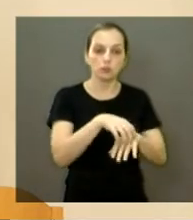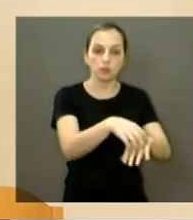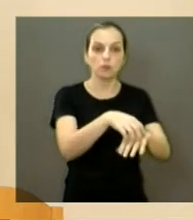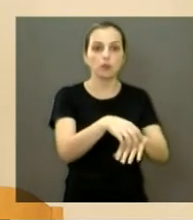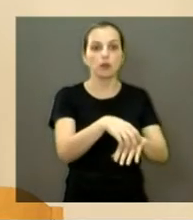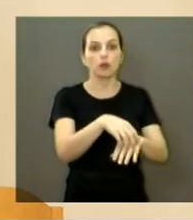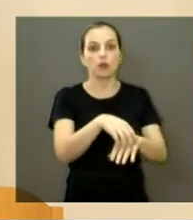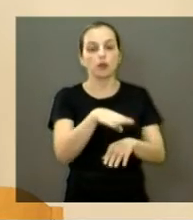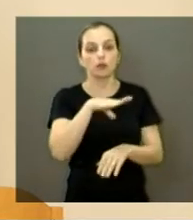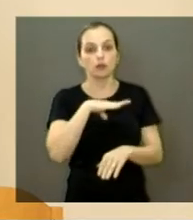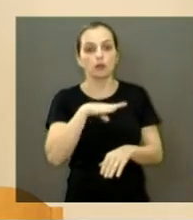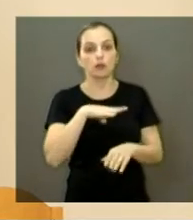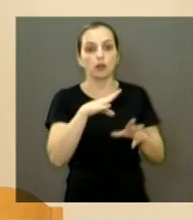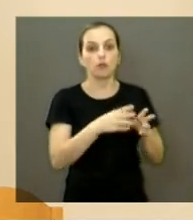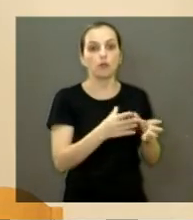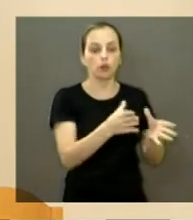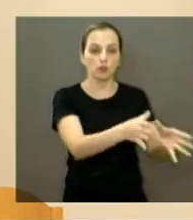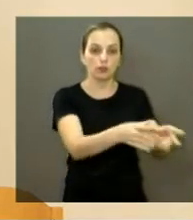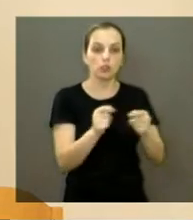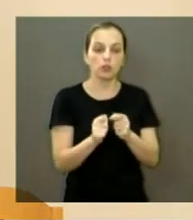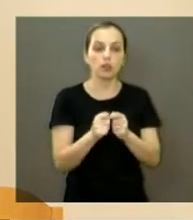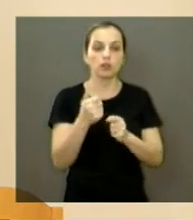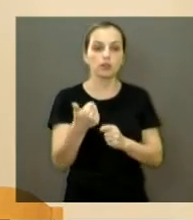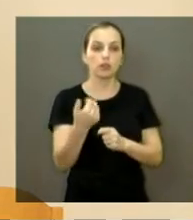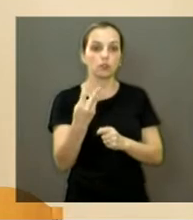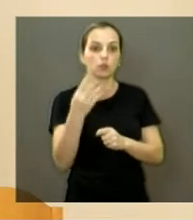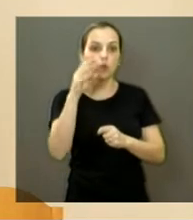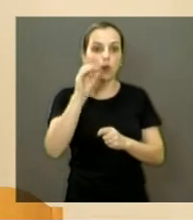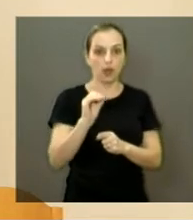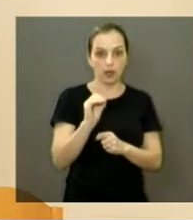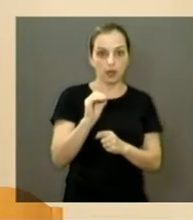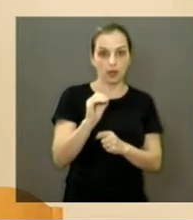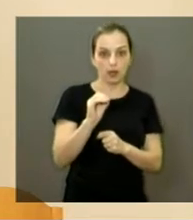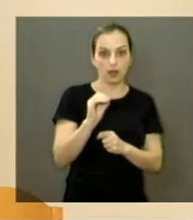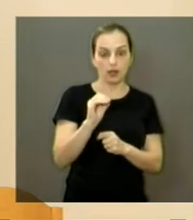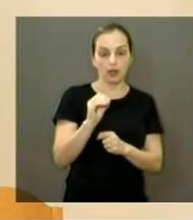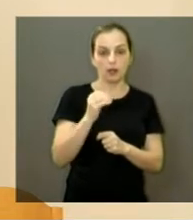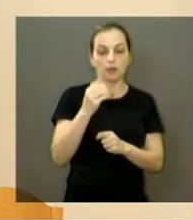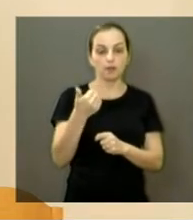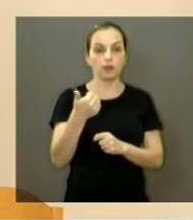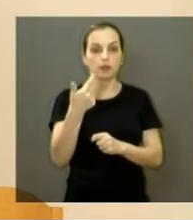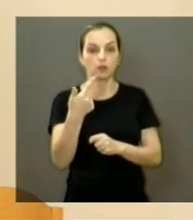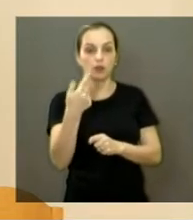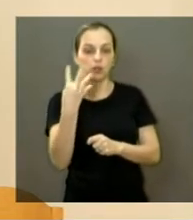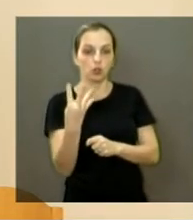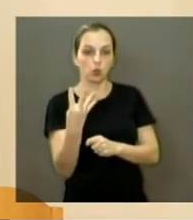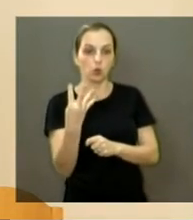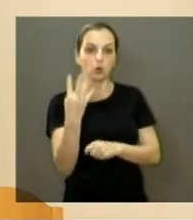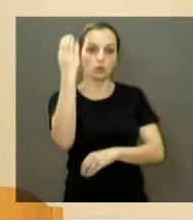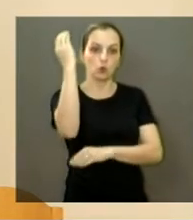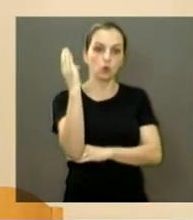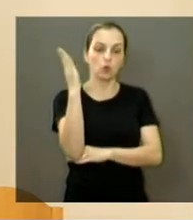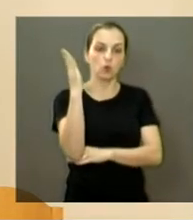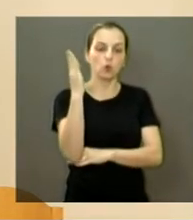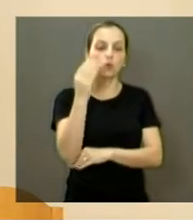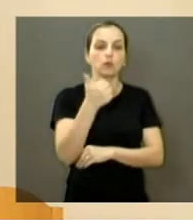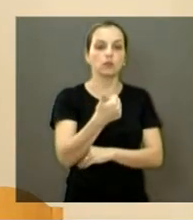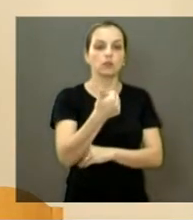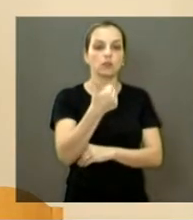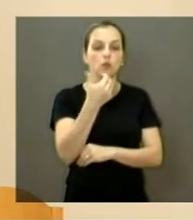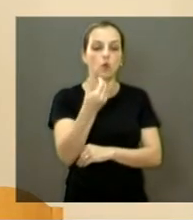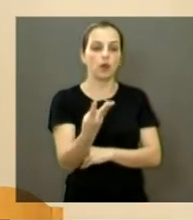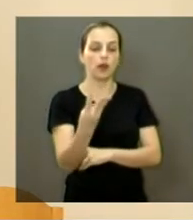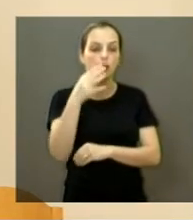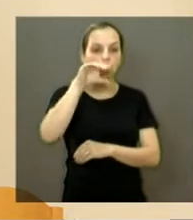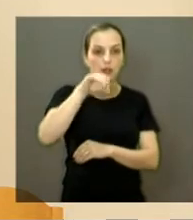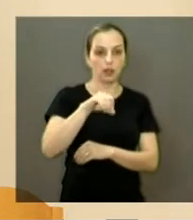foram retirados aproximadamente 140 grupos focais, 114 colunas e 49 braços projetados. Esses materiais